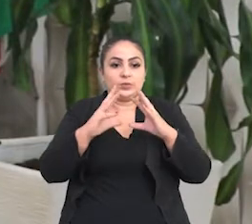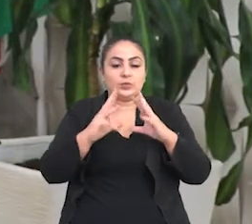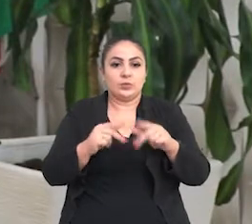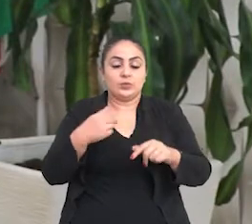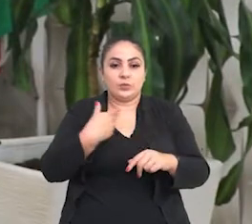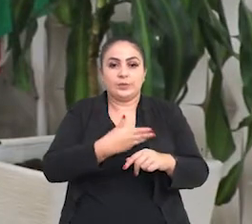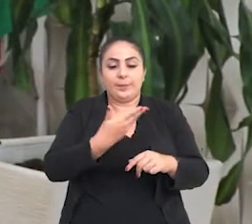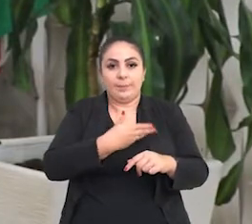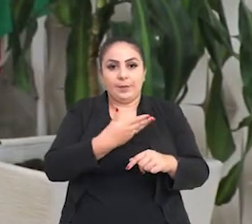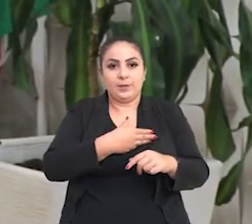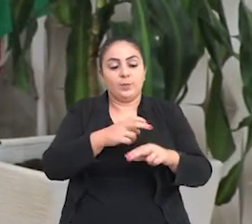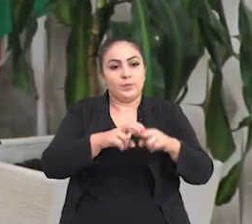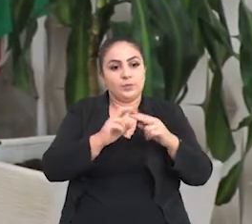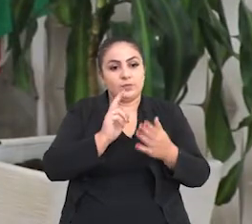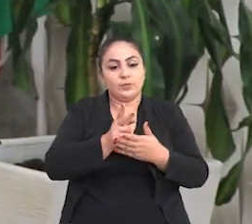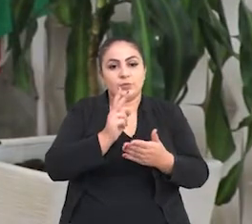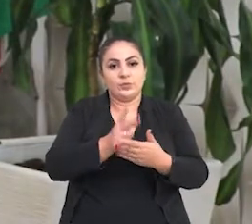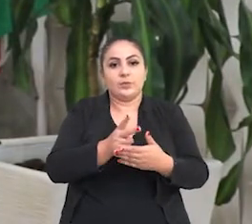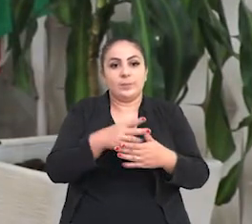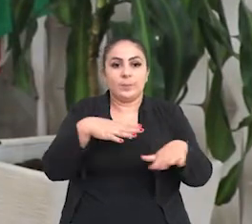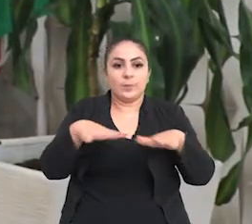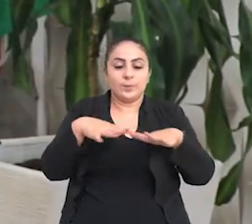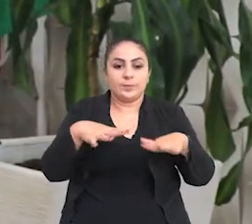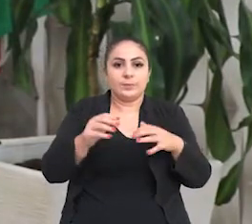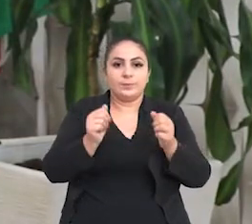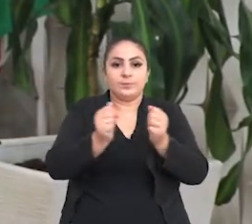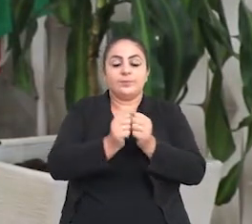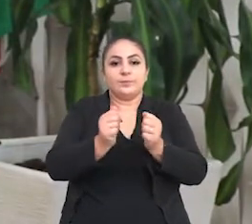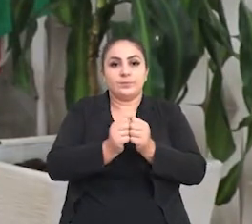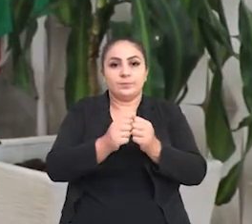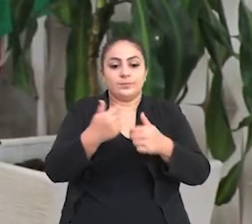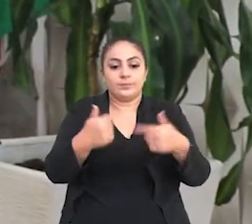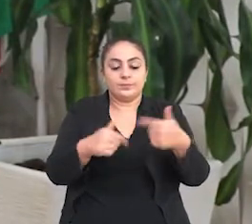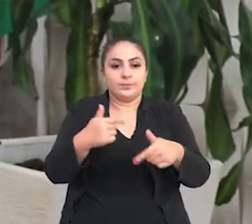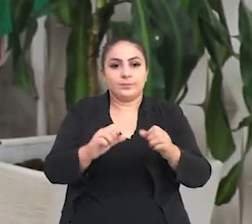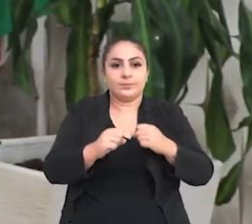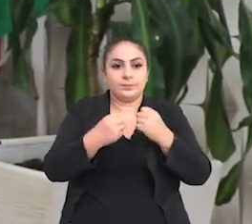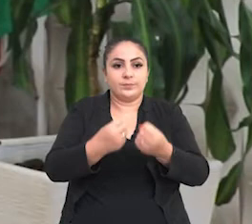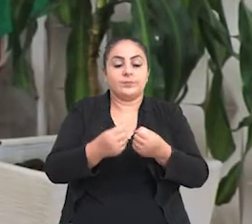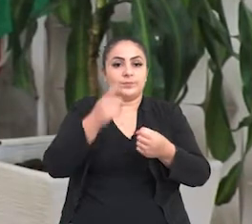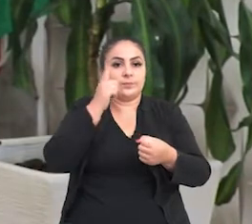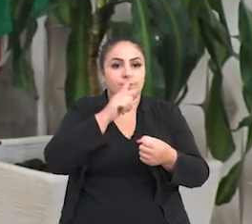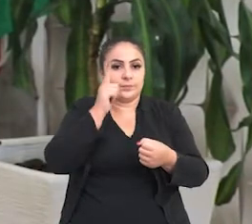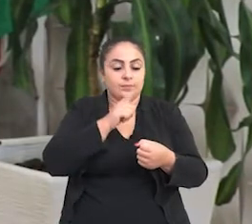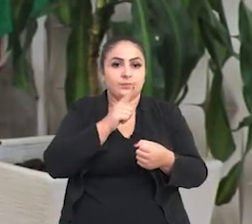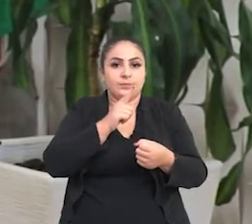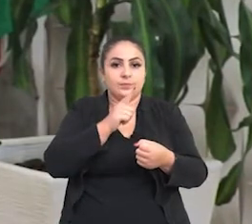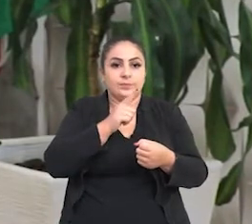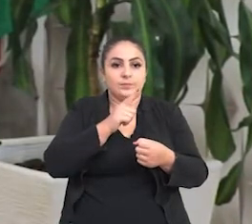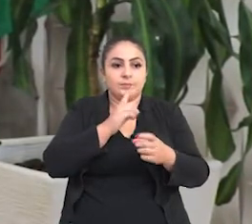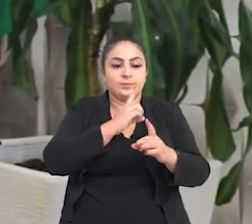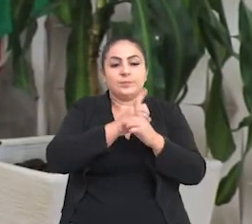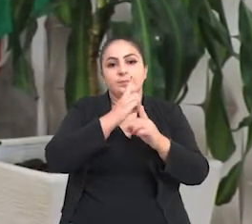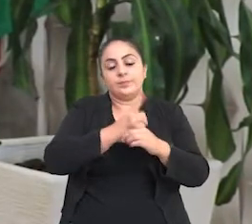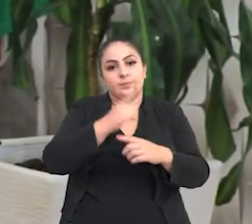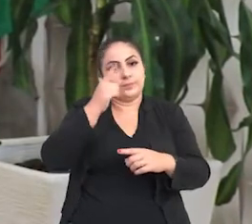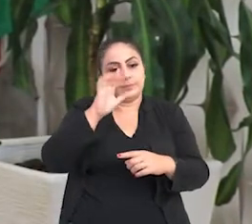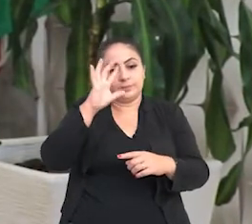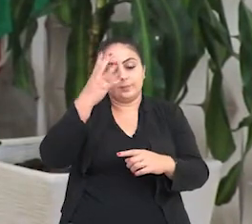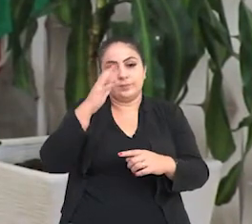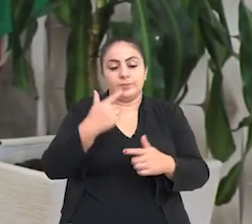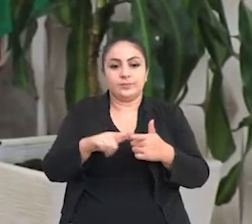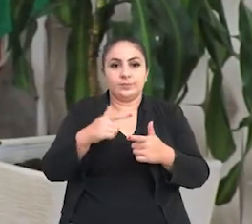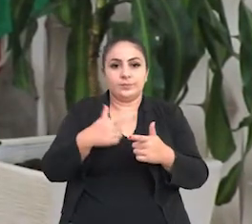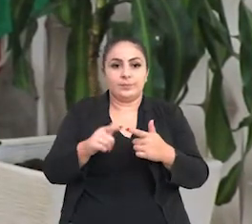família e dos nossos amigos. Nós vamos continuar mobilizados, continuar trabalhando firmes para que a gente possa encontrar